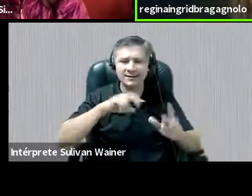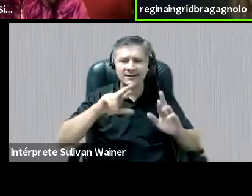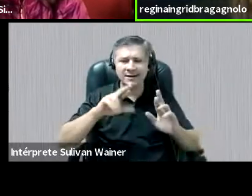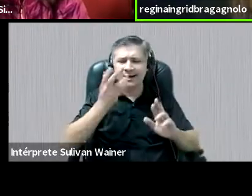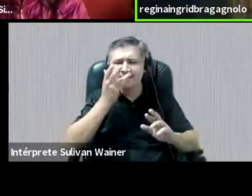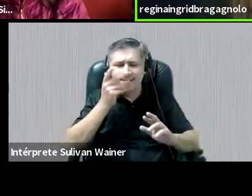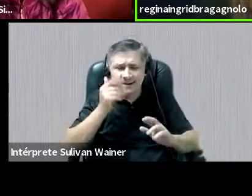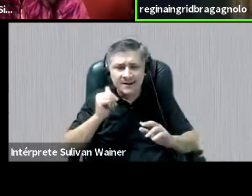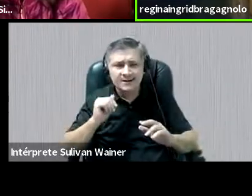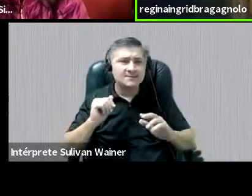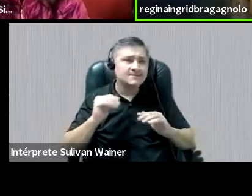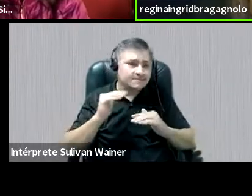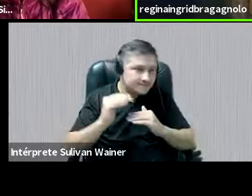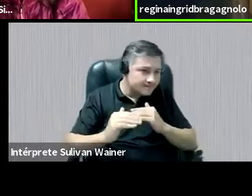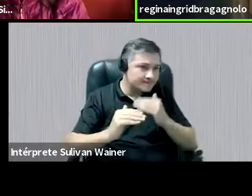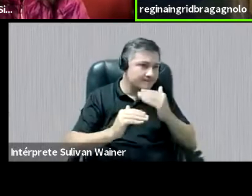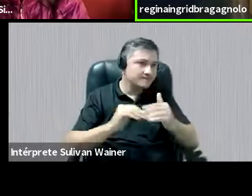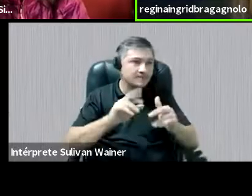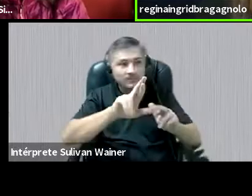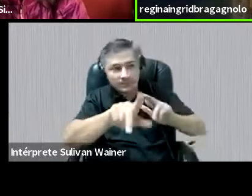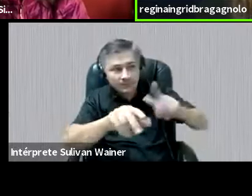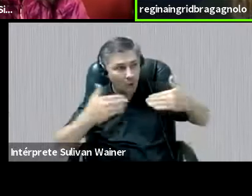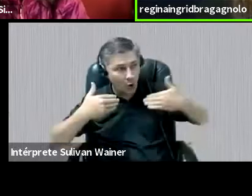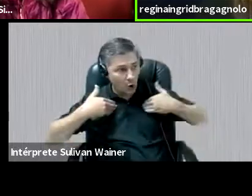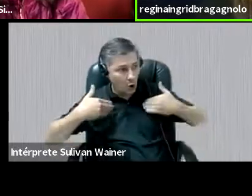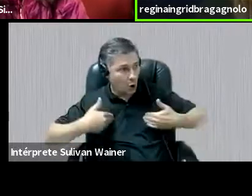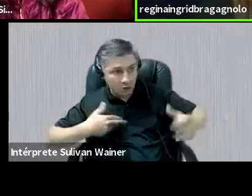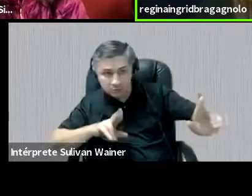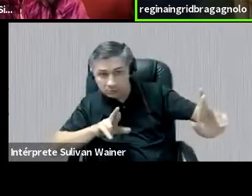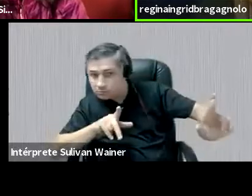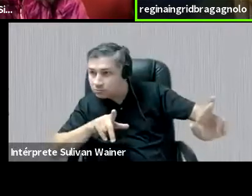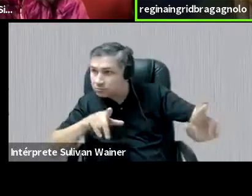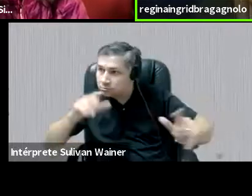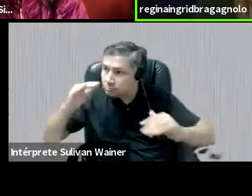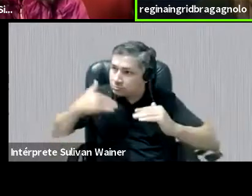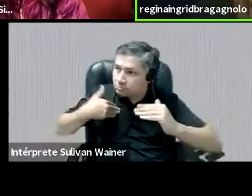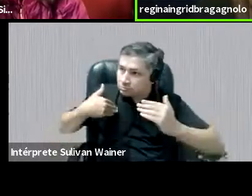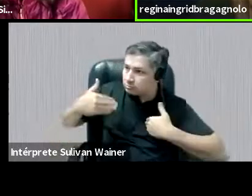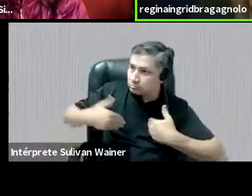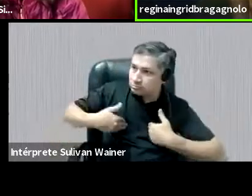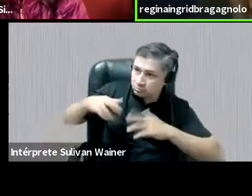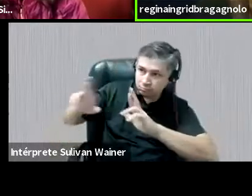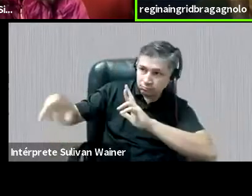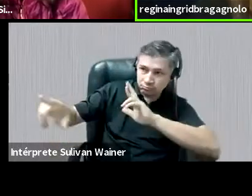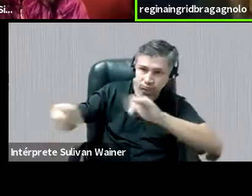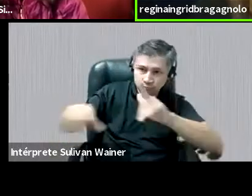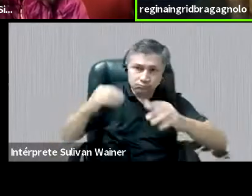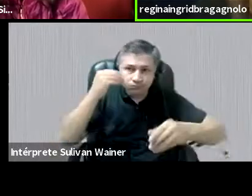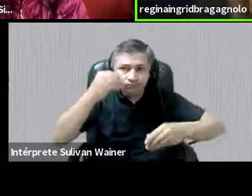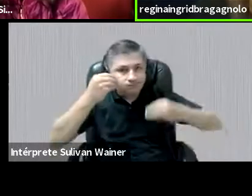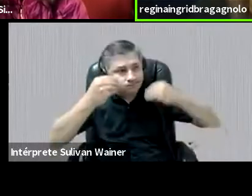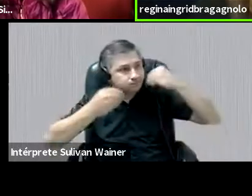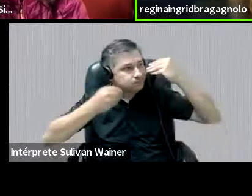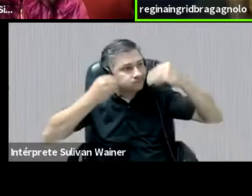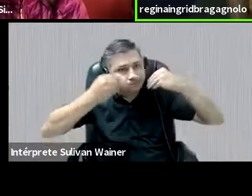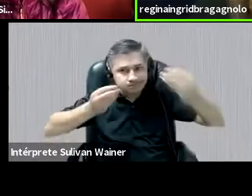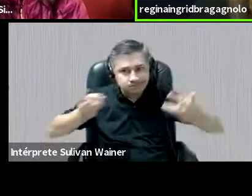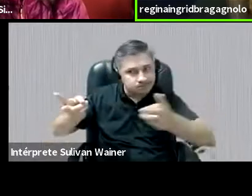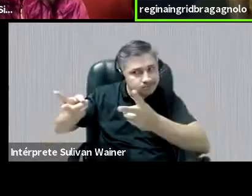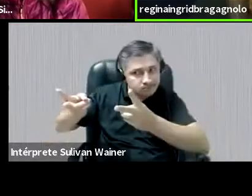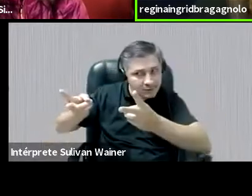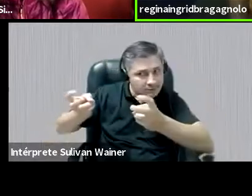vão construindo sobre as diferenças corpóreas, muito claramente eu sempre percebi que é nas experiências, né,